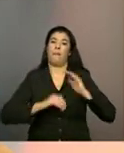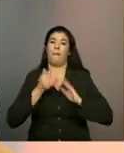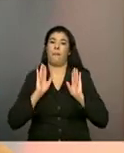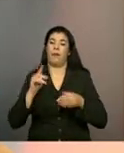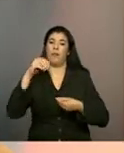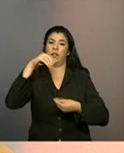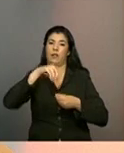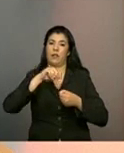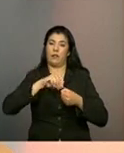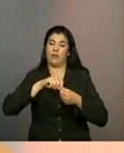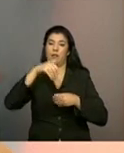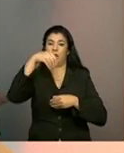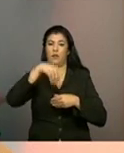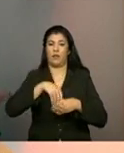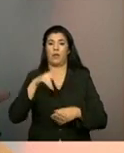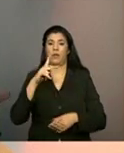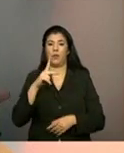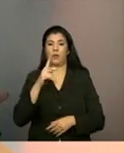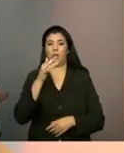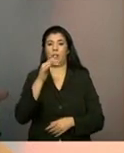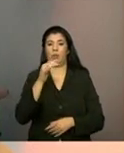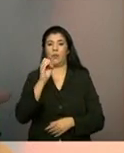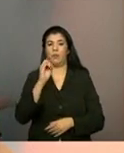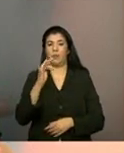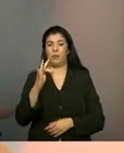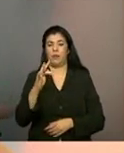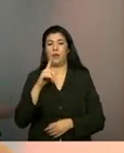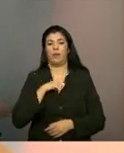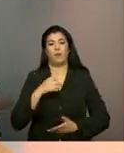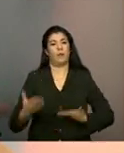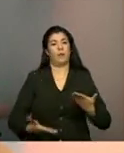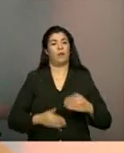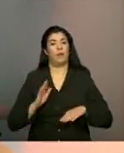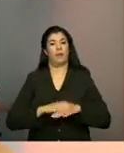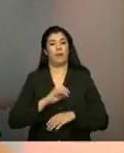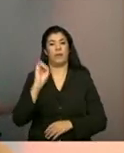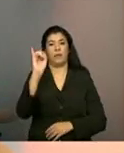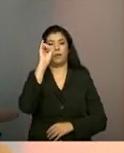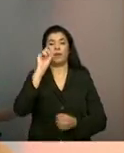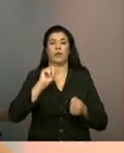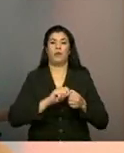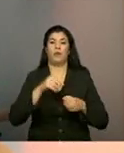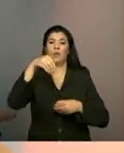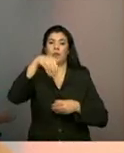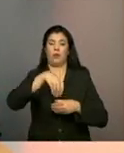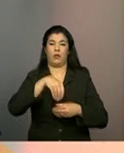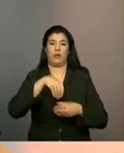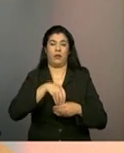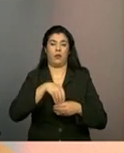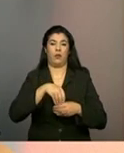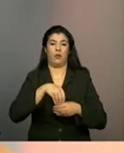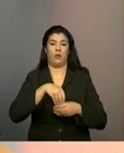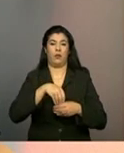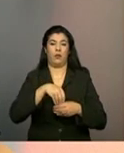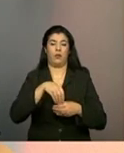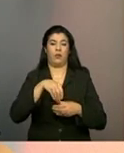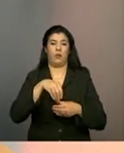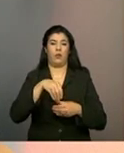realizadas pelo PAIF, que é o serviço mais importante a ser executado dentro do centro